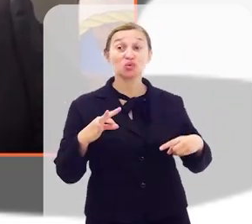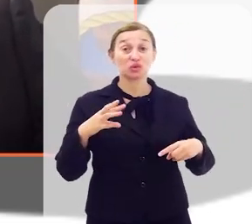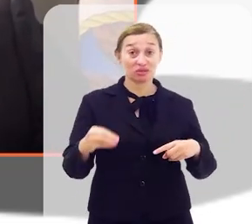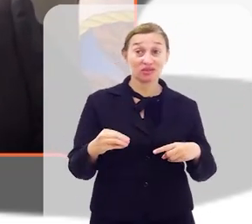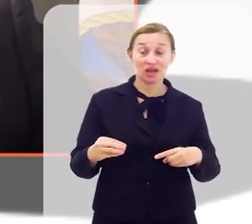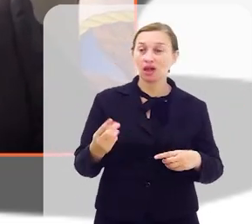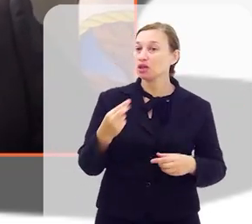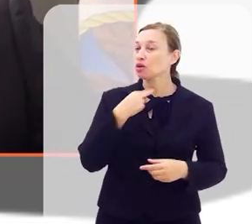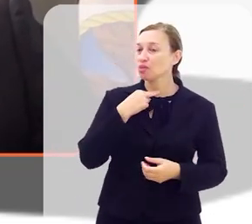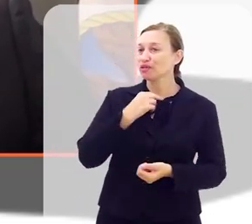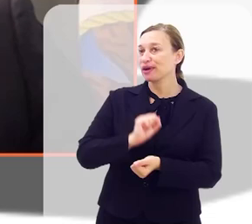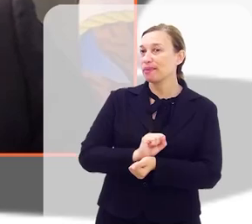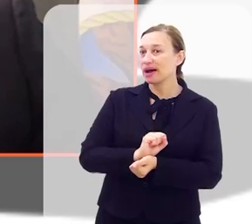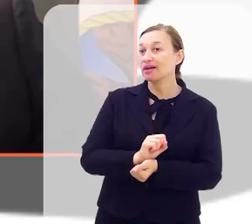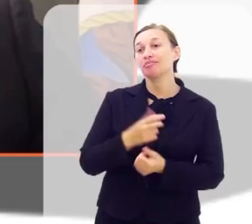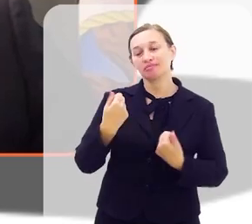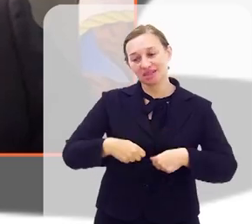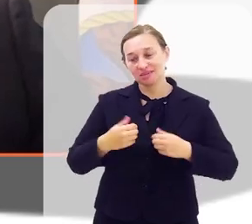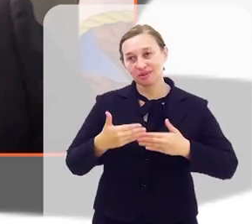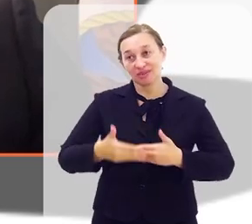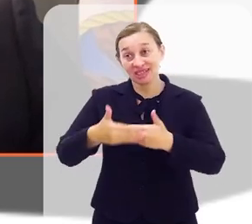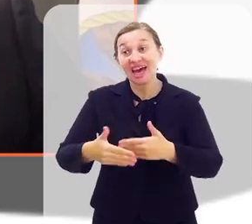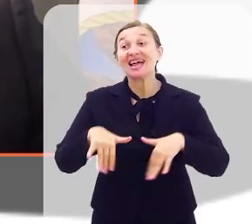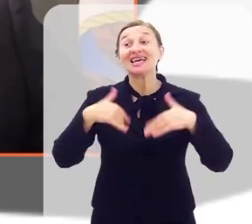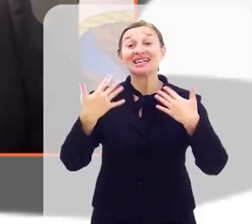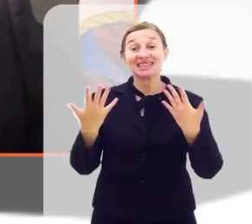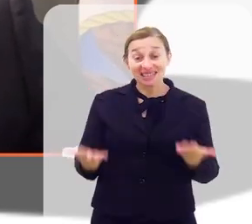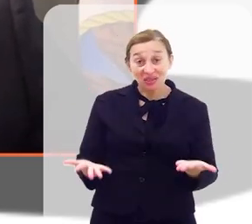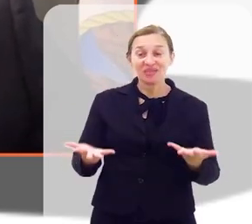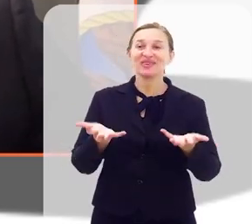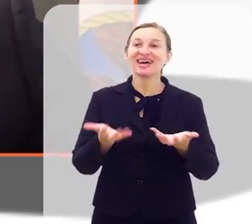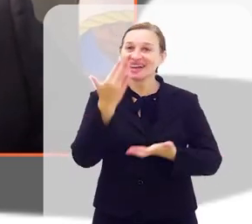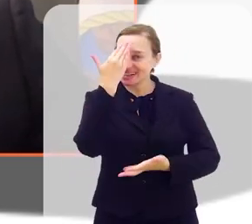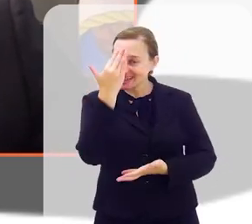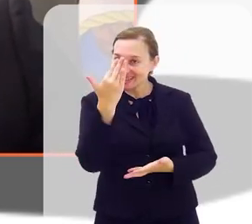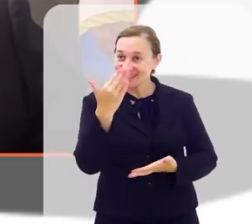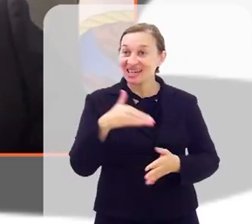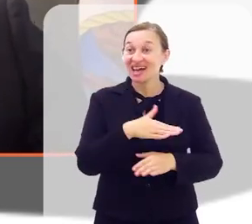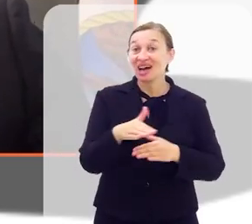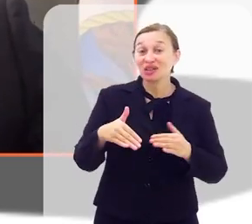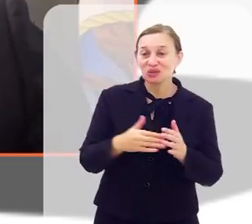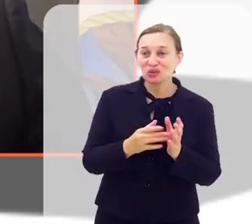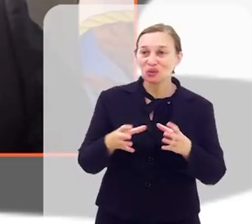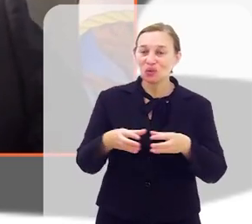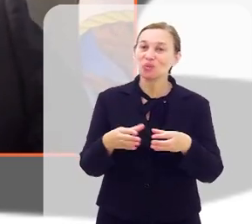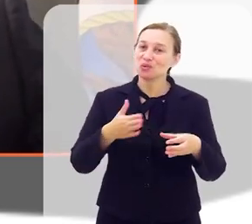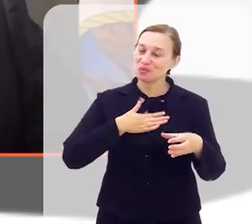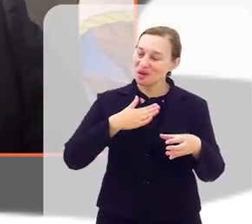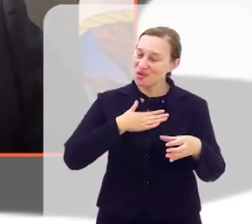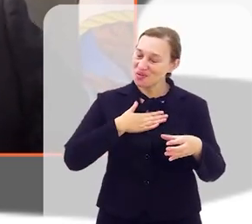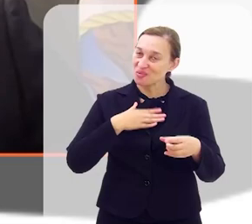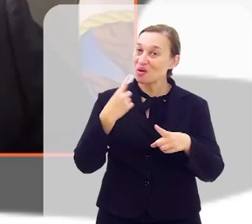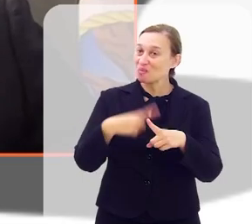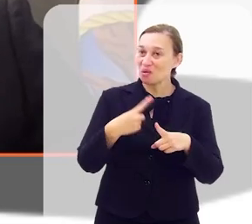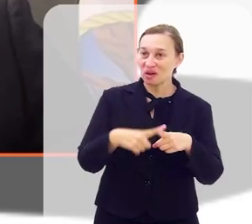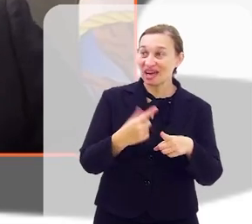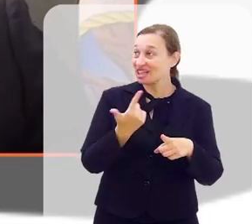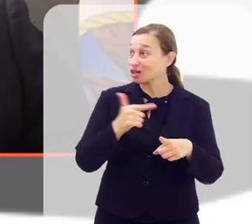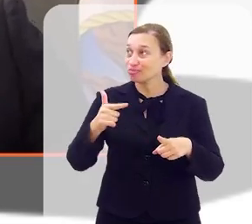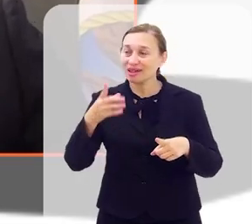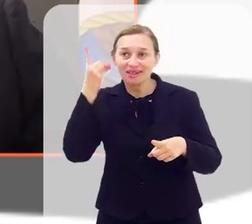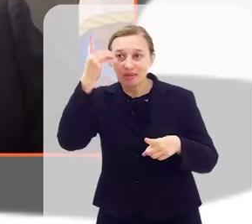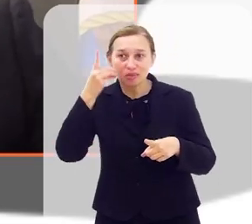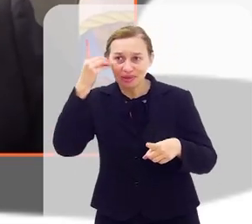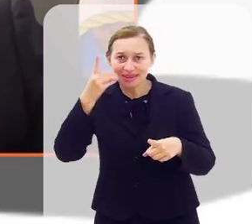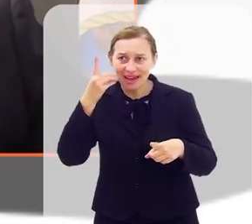não podemos ficar de braços cruzados, temos que avançar. Então, quero aqui agradecer toda a nossa equipe, até porque não existe